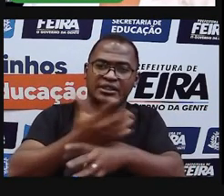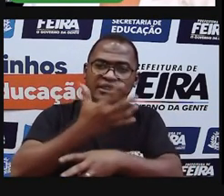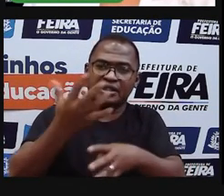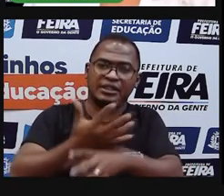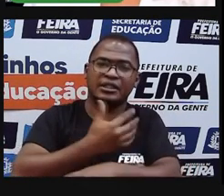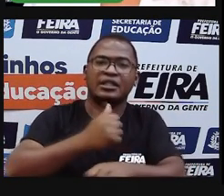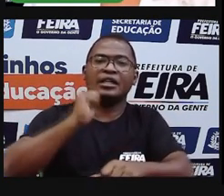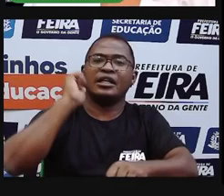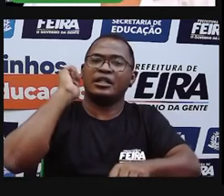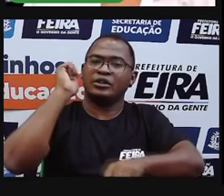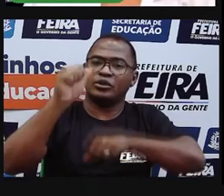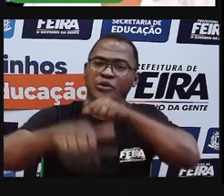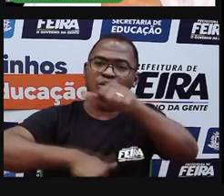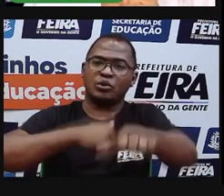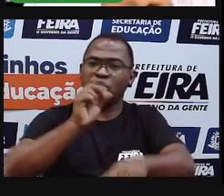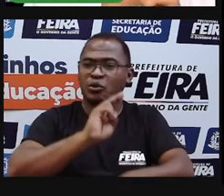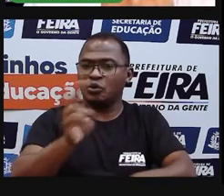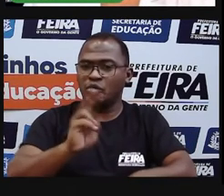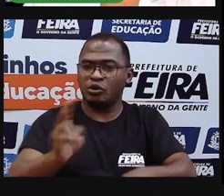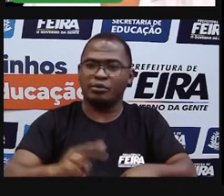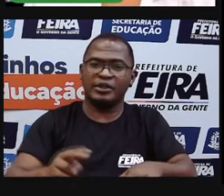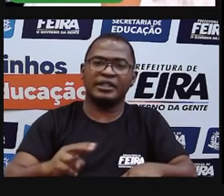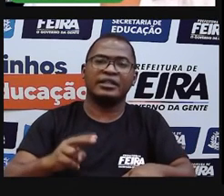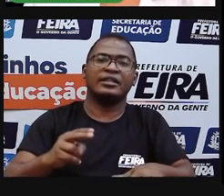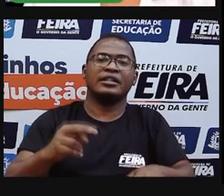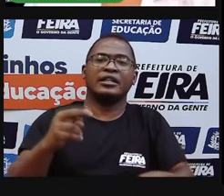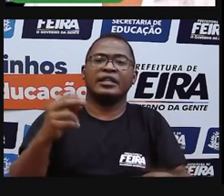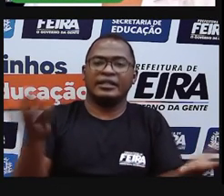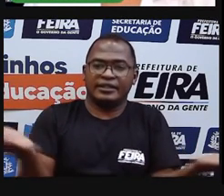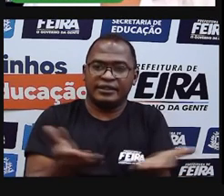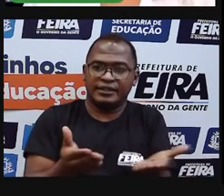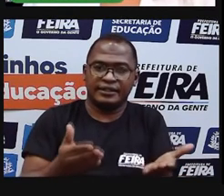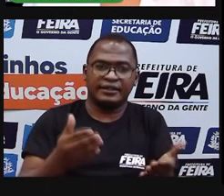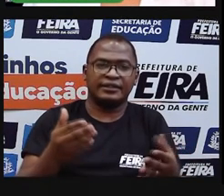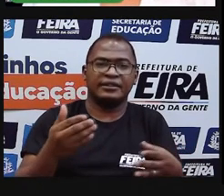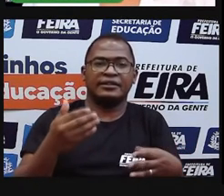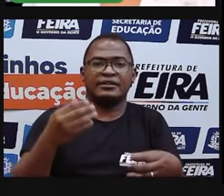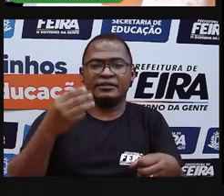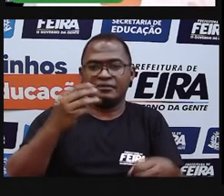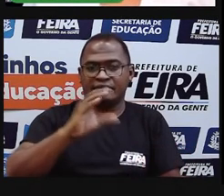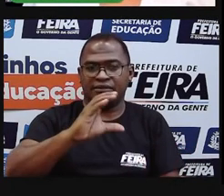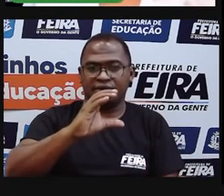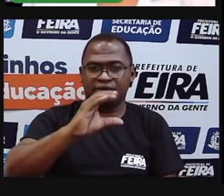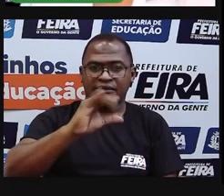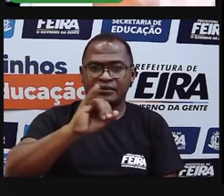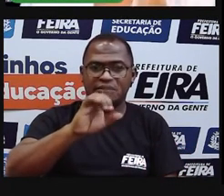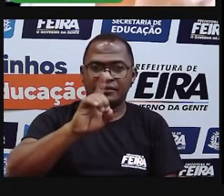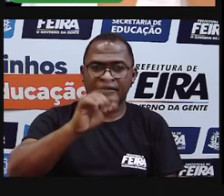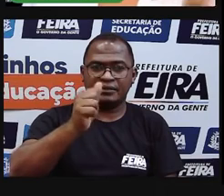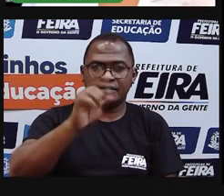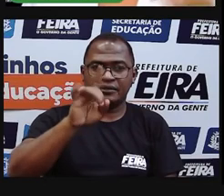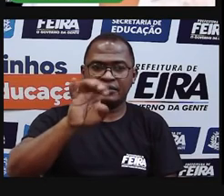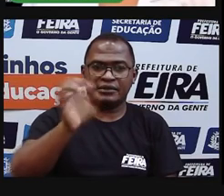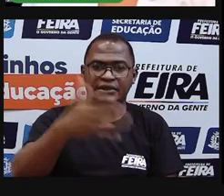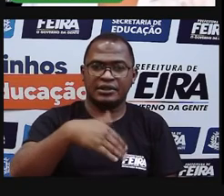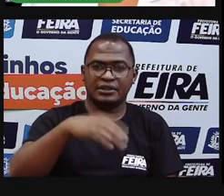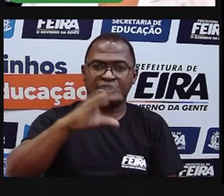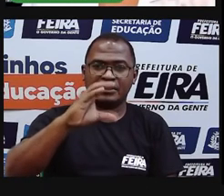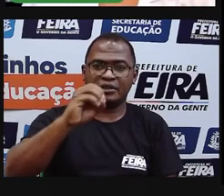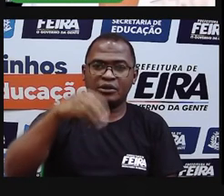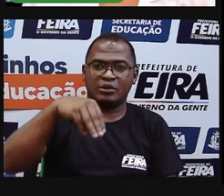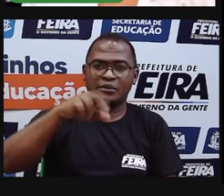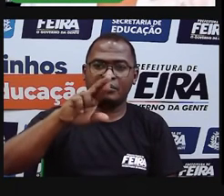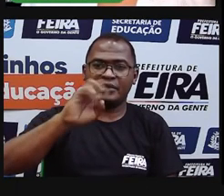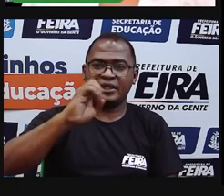passou a ser chamada Cidade Comercial de Feira de Santana. Então, olha a trajetória até chegar ao nome Feira de